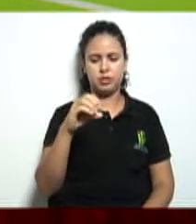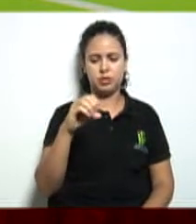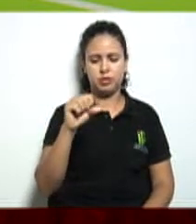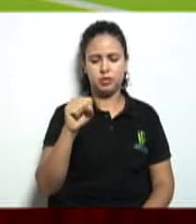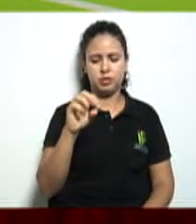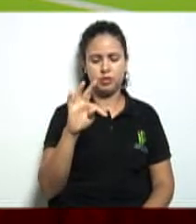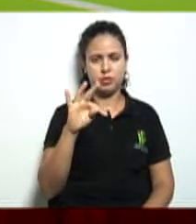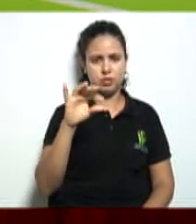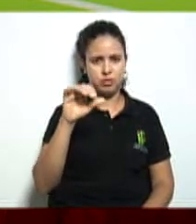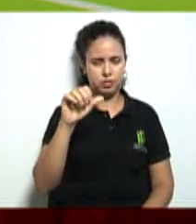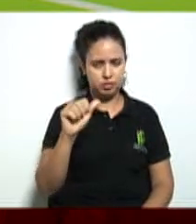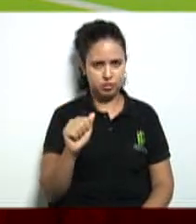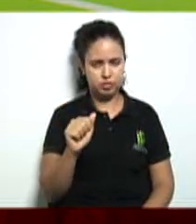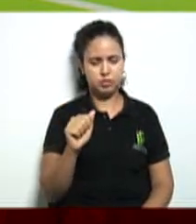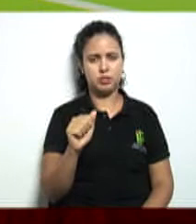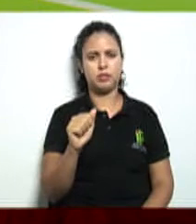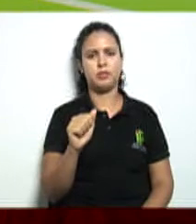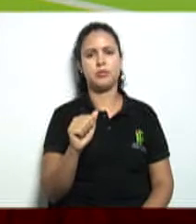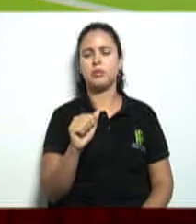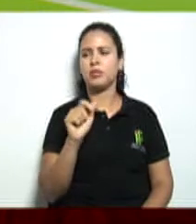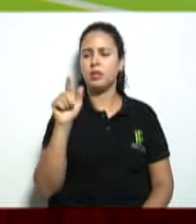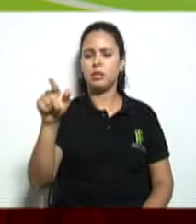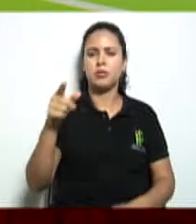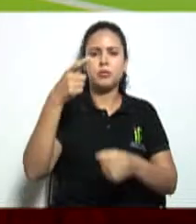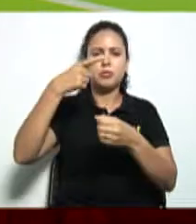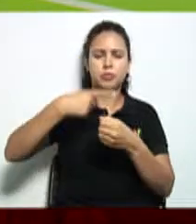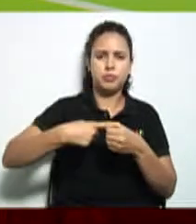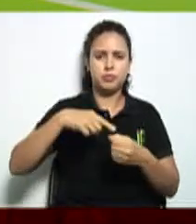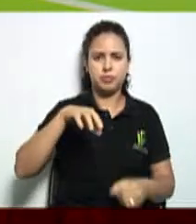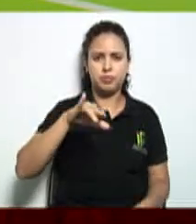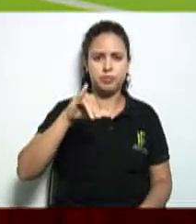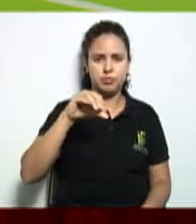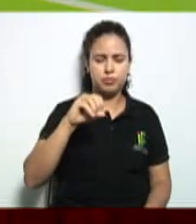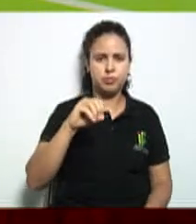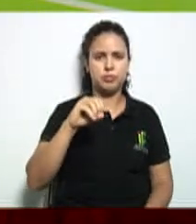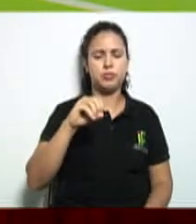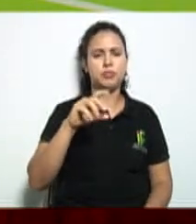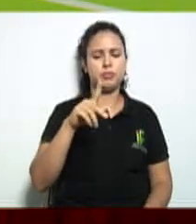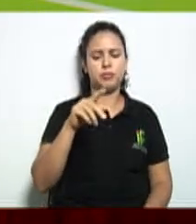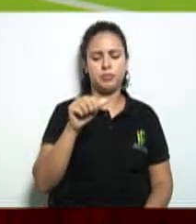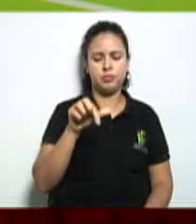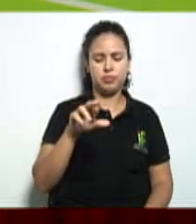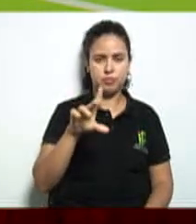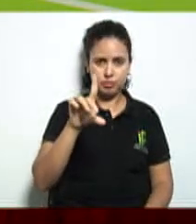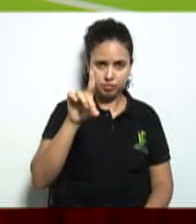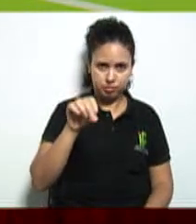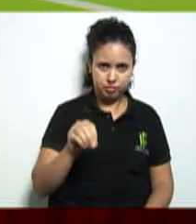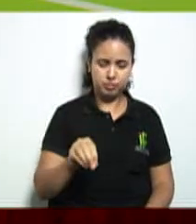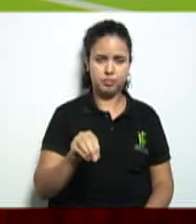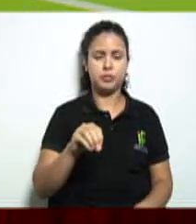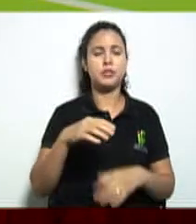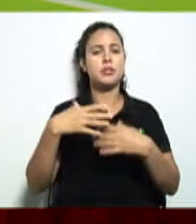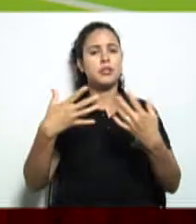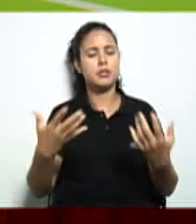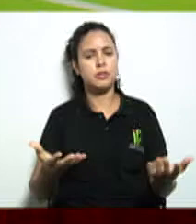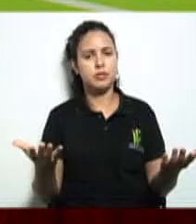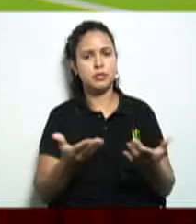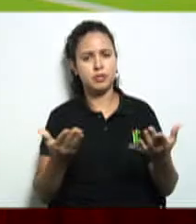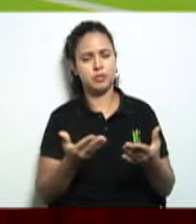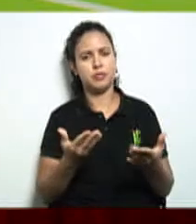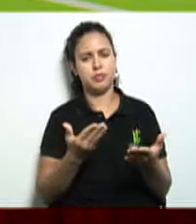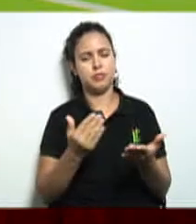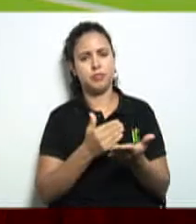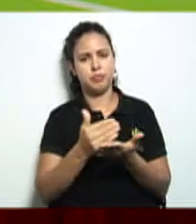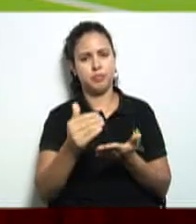Souza Gomes lá de Rio Pardo é isso mesmo escola de Rio Pardo então agora nós podemos